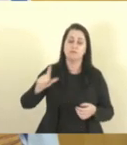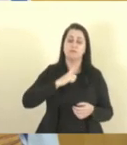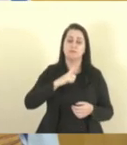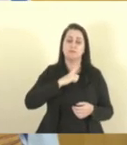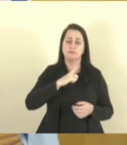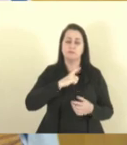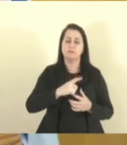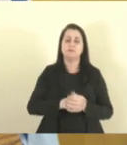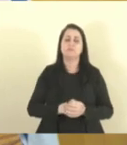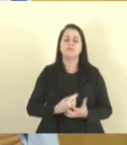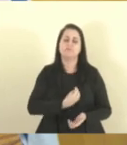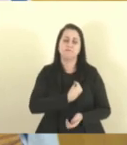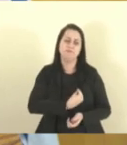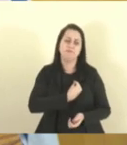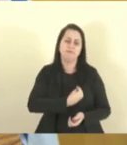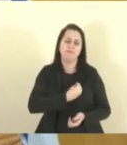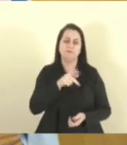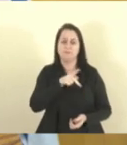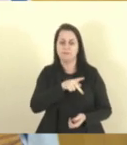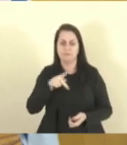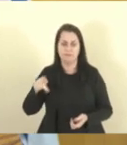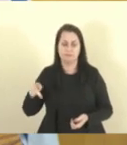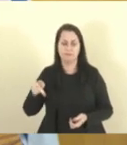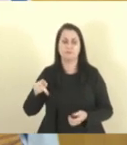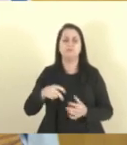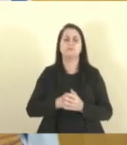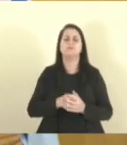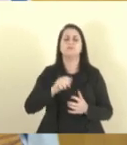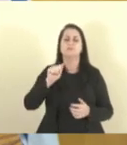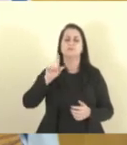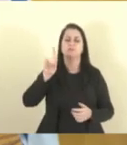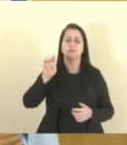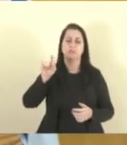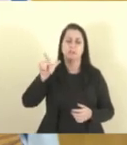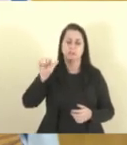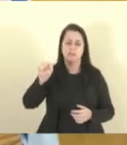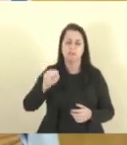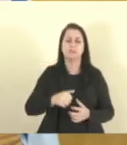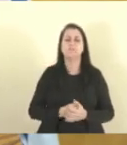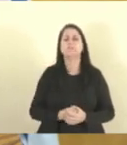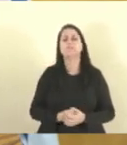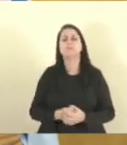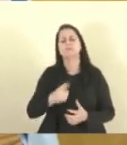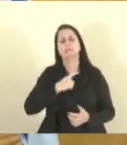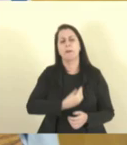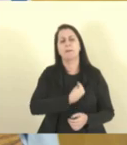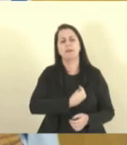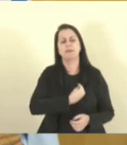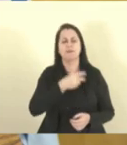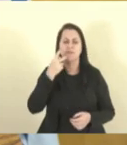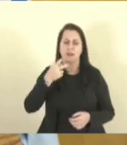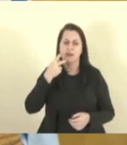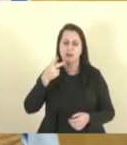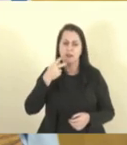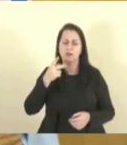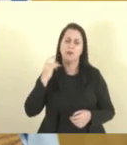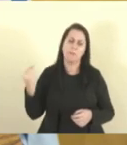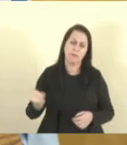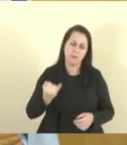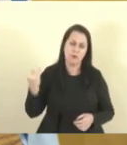presente o presidente da ADERES, que esteve presente lá, falando da